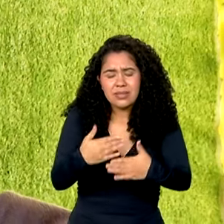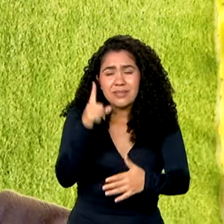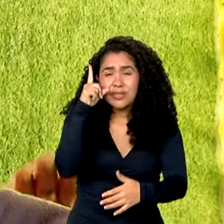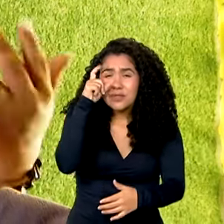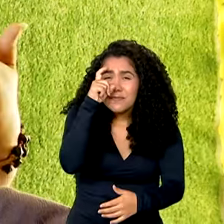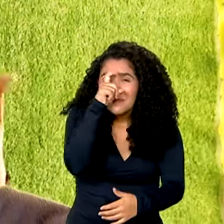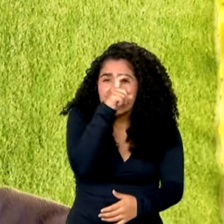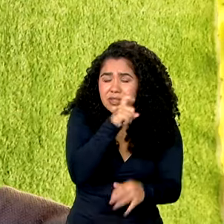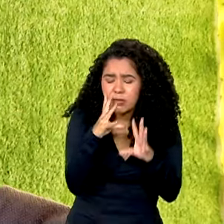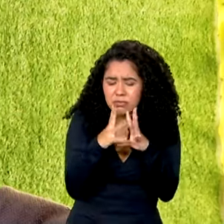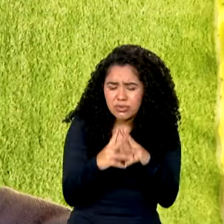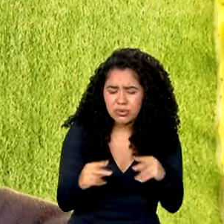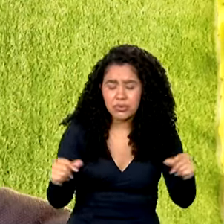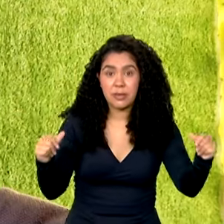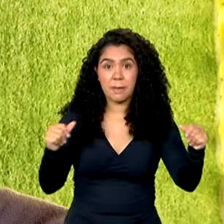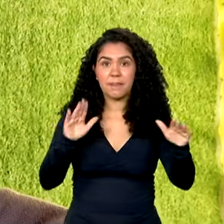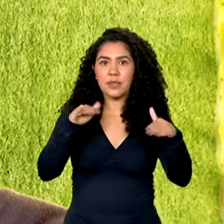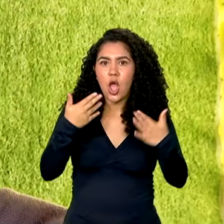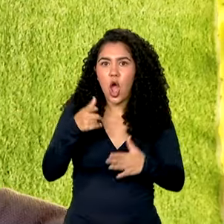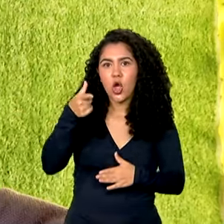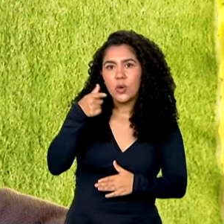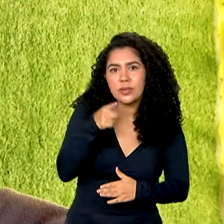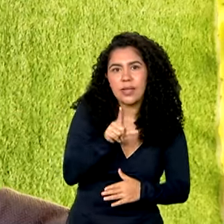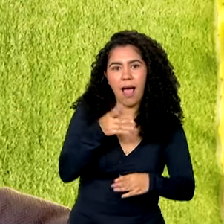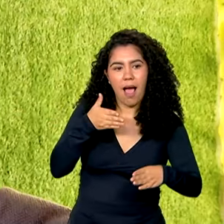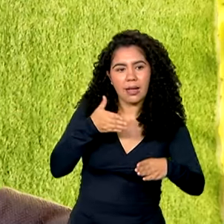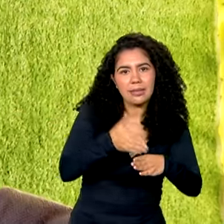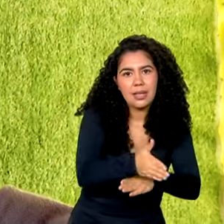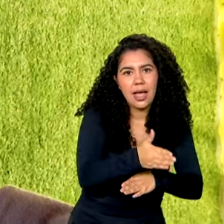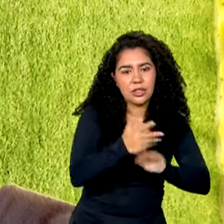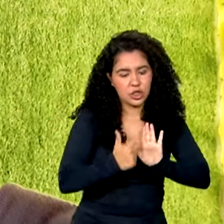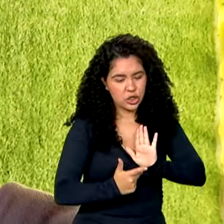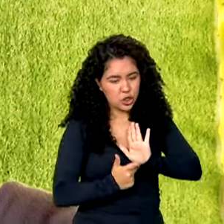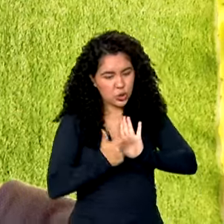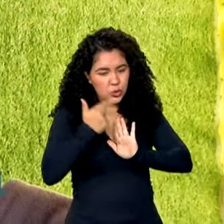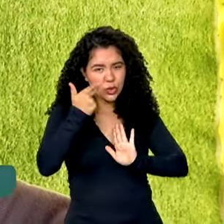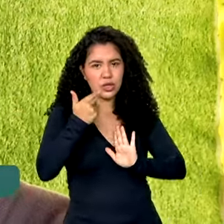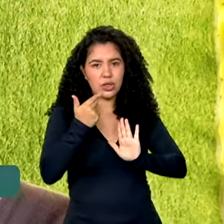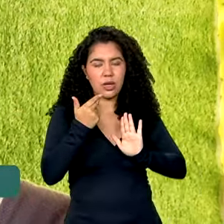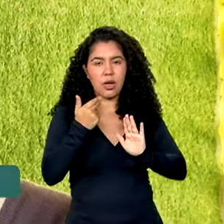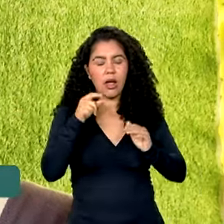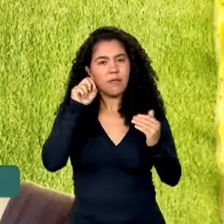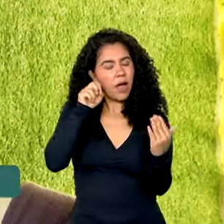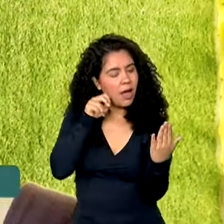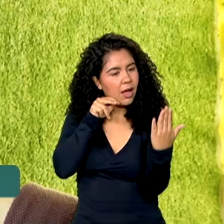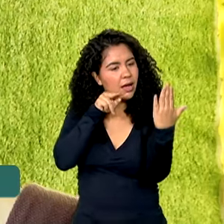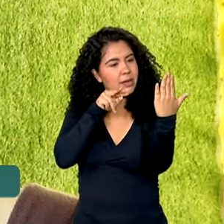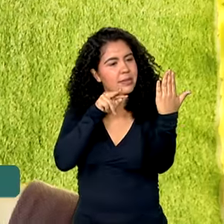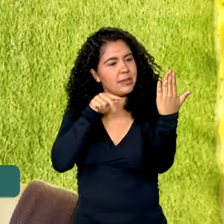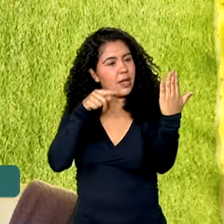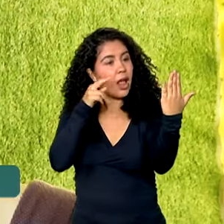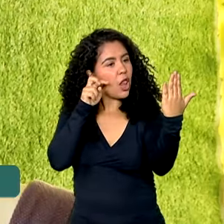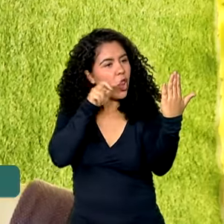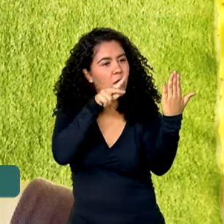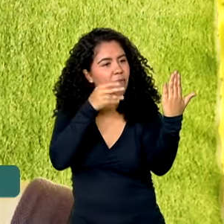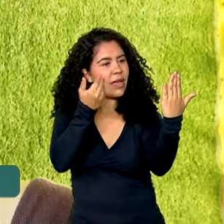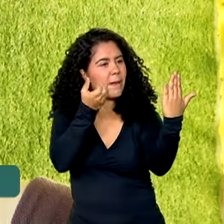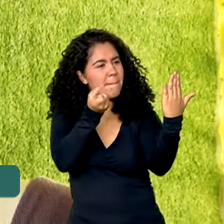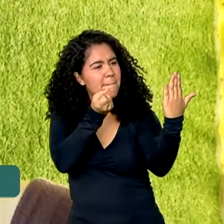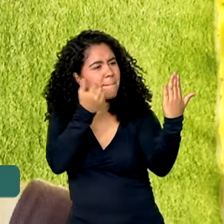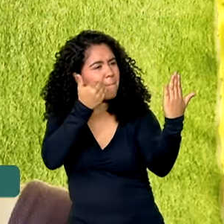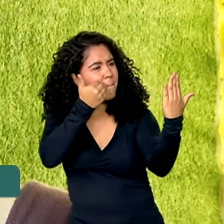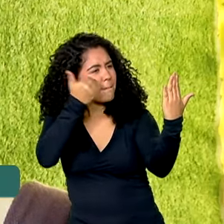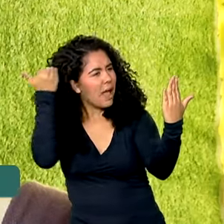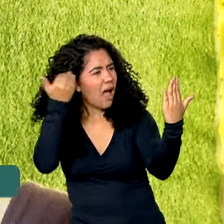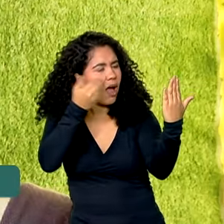Então, quando ela consegue ter acesso a essa cirurgia de reparação, ela não vai se olhar no espelho e não vai ver aquela marca. Aquela